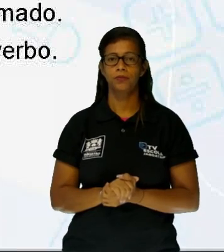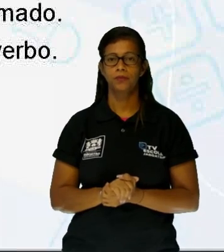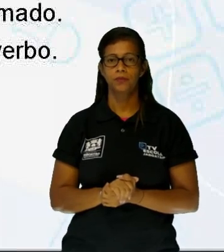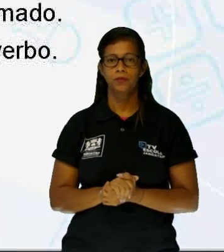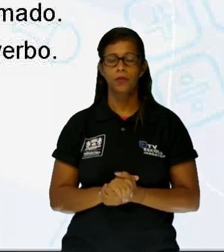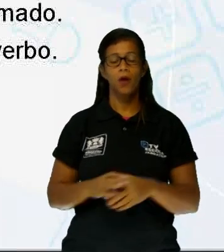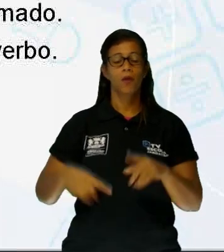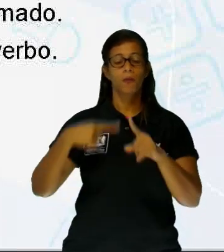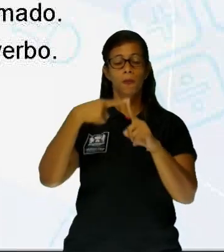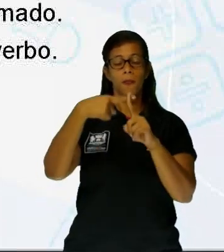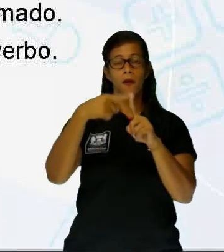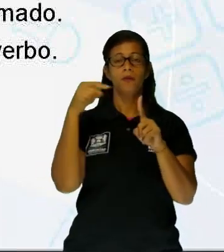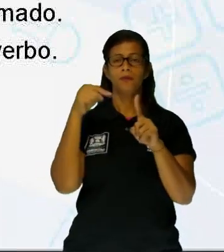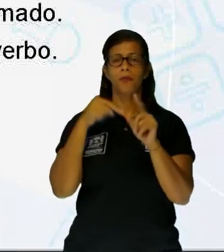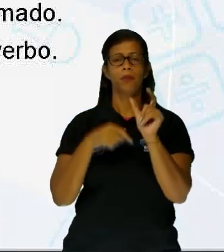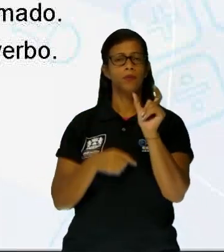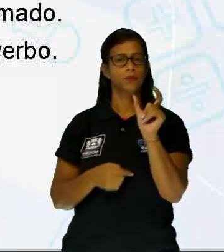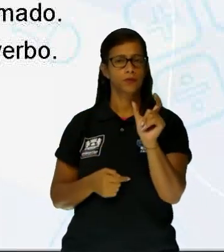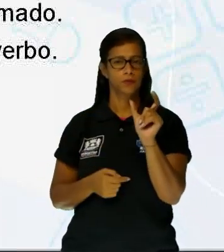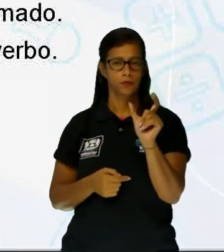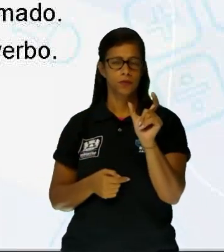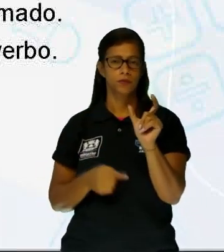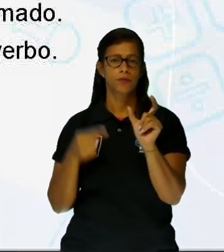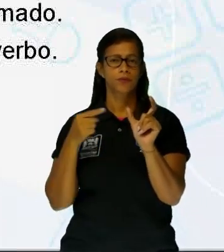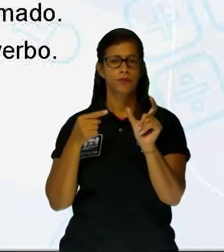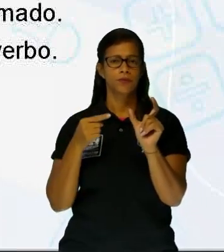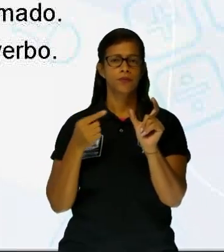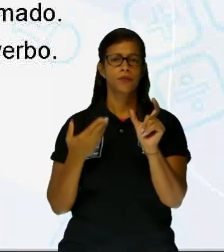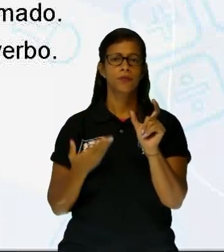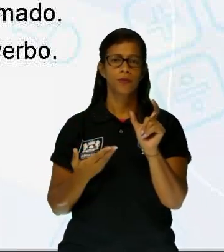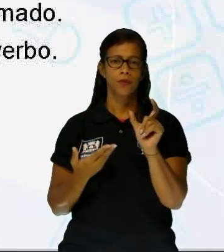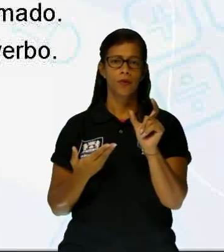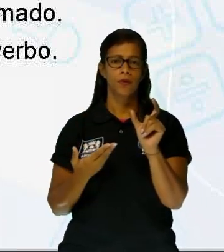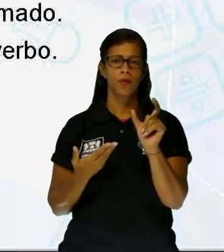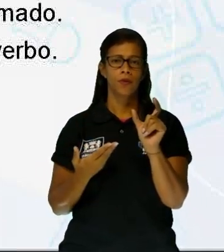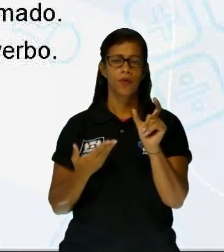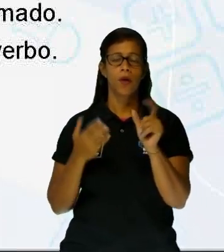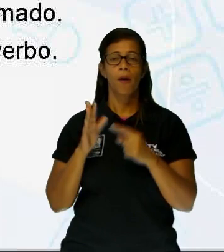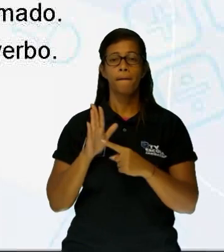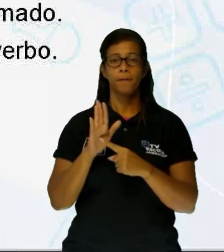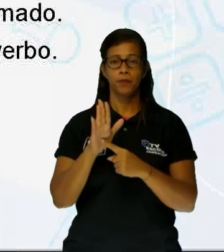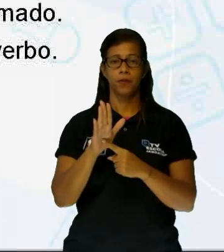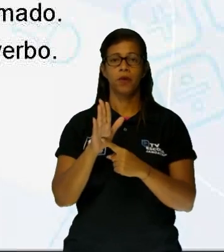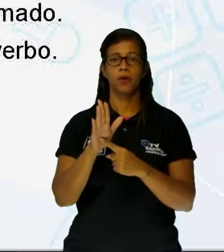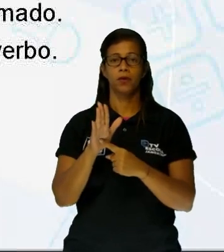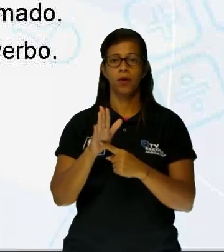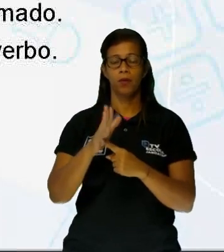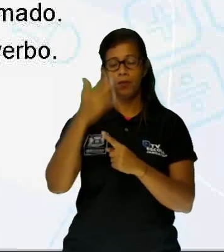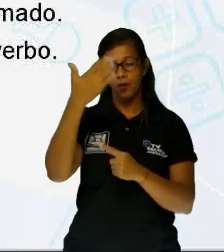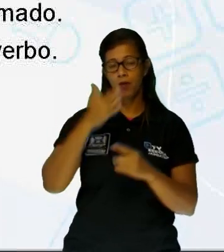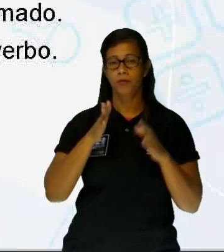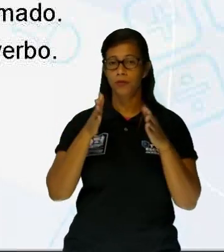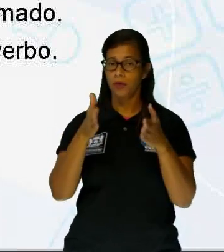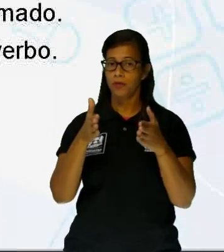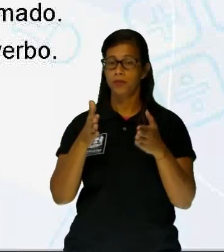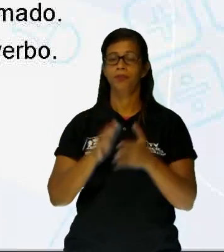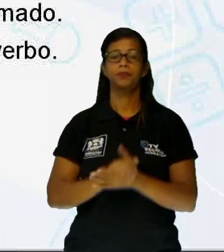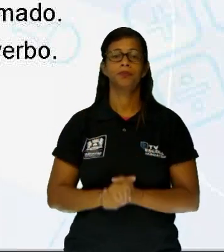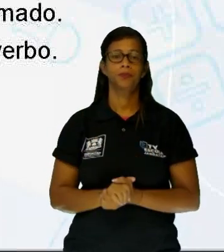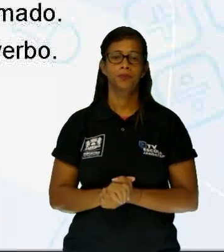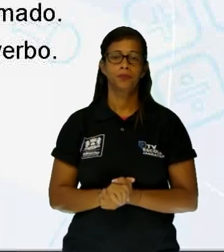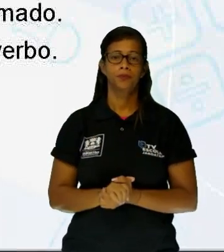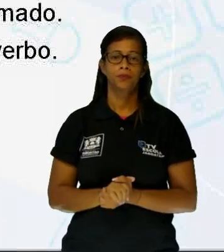adornos e nomes referem-se a cruzes, que não é verbo, é nome. Elemento que aponta para frente. Isso não tem muita relação. E função que